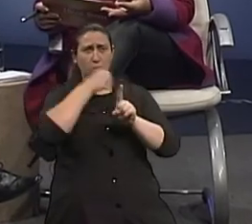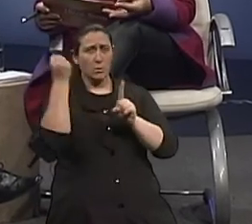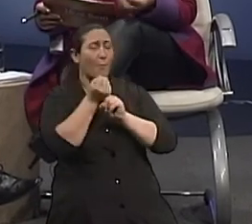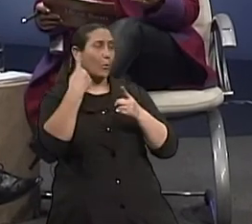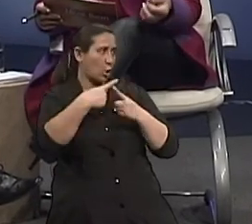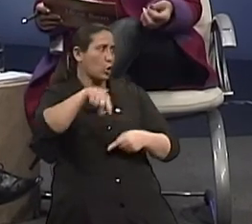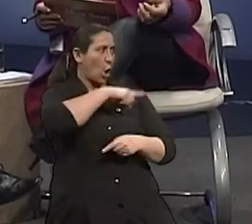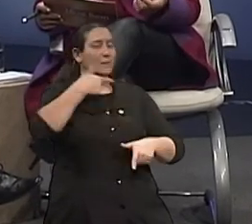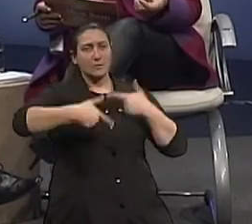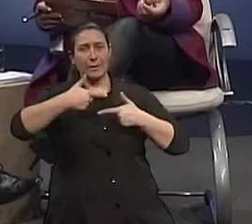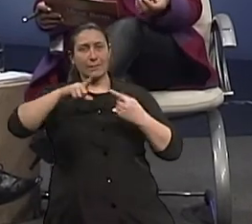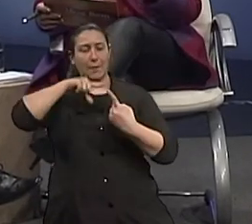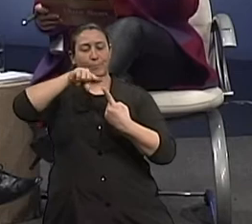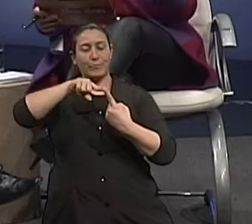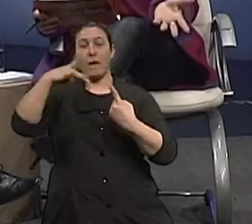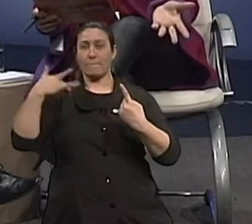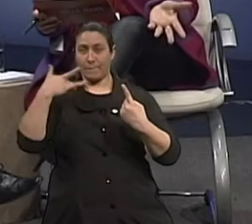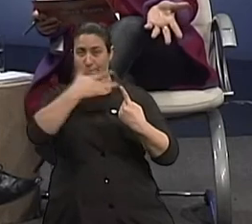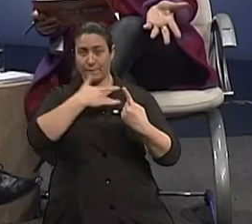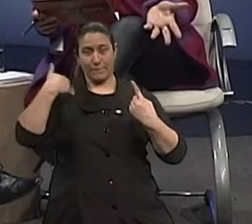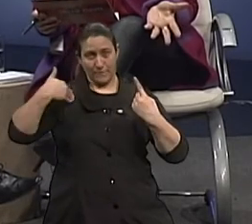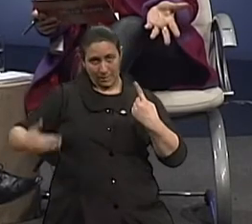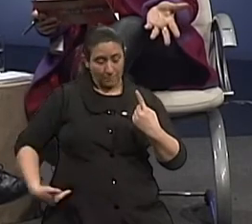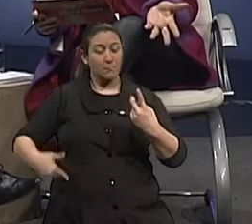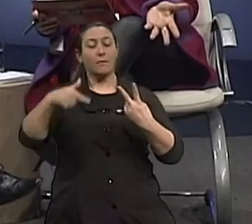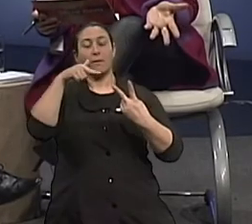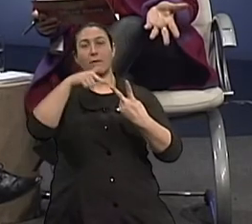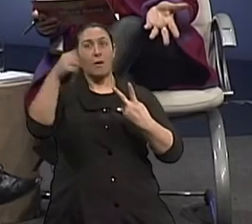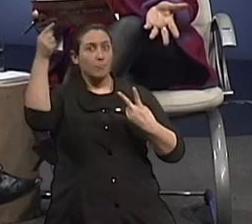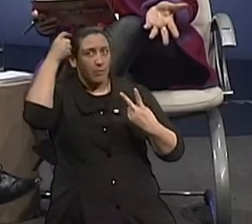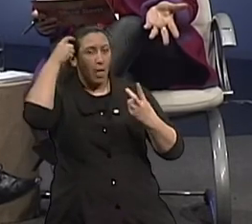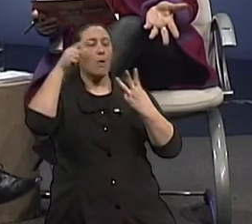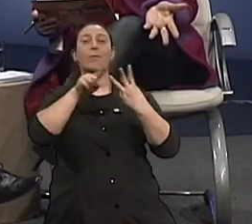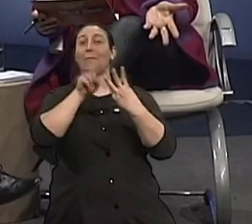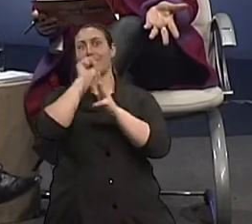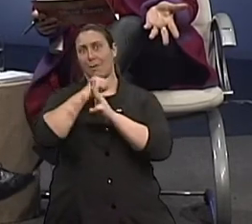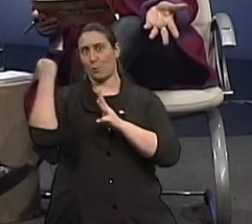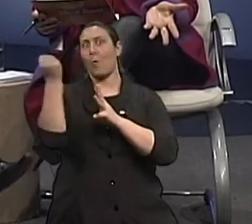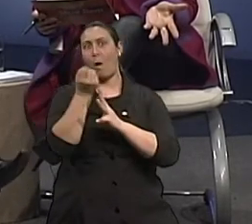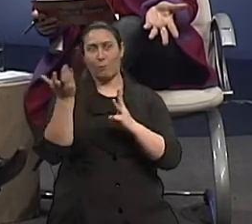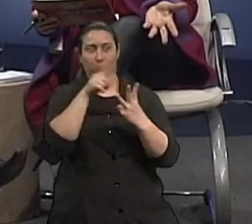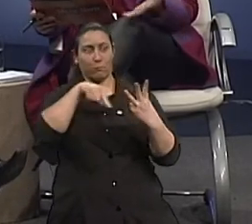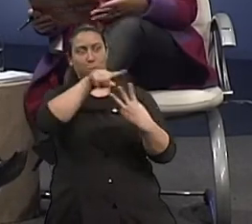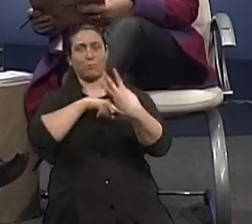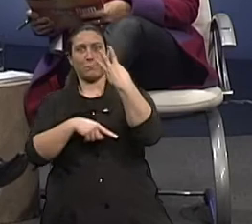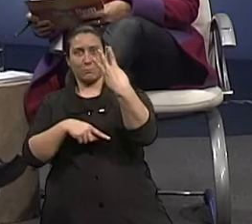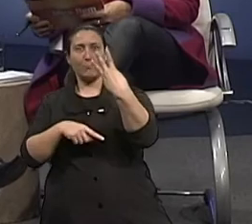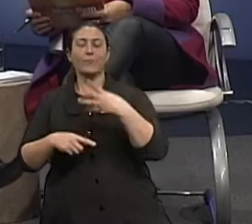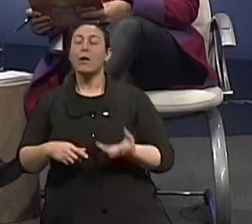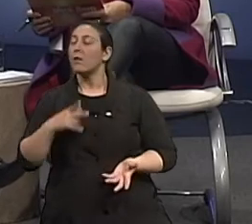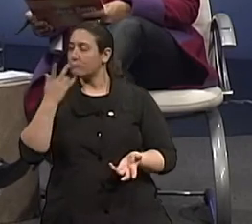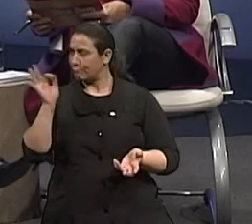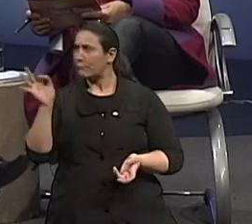tripé, né? A saúde física, a saúde mental e a saúde social, né? Excelente. Graças a Deus, eu não sei quantos grupos